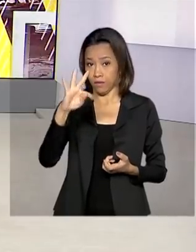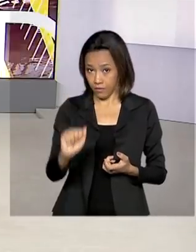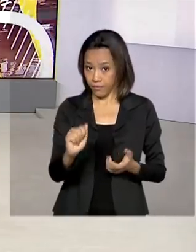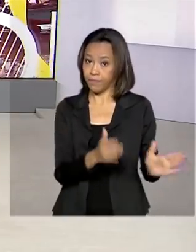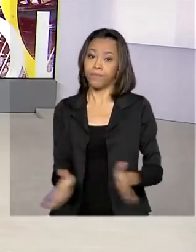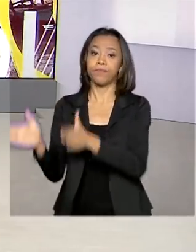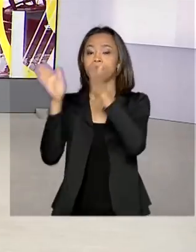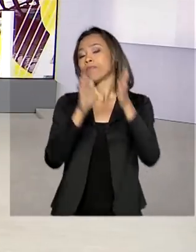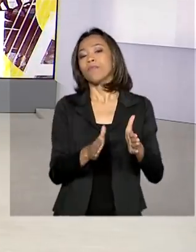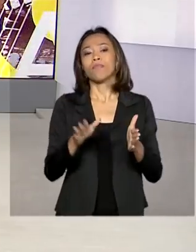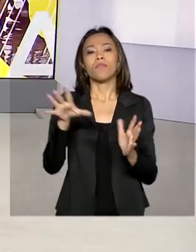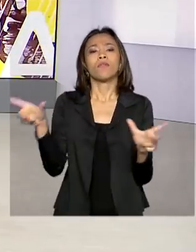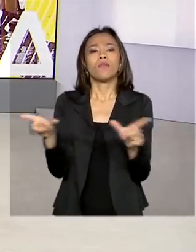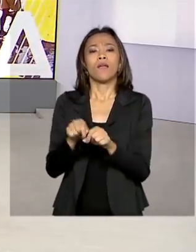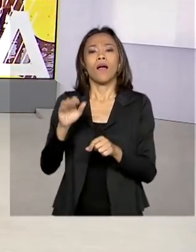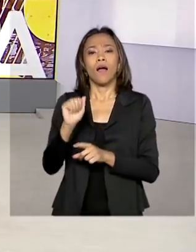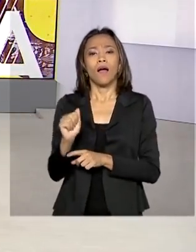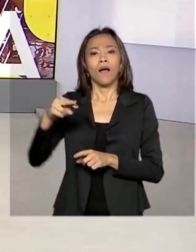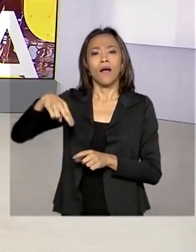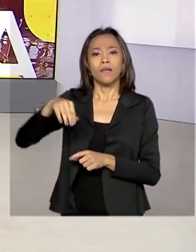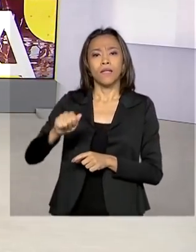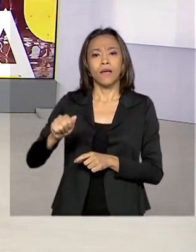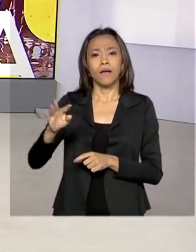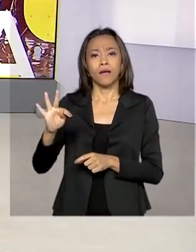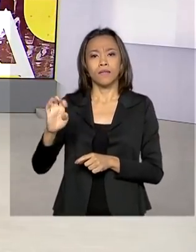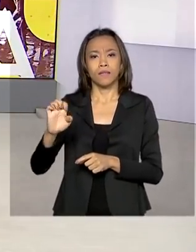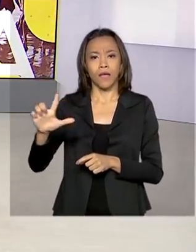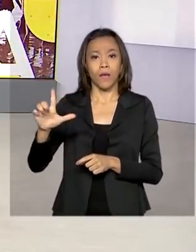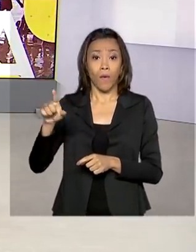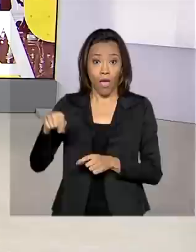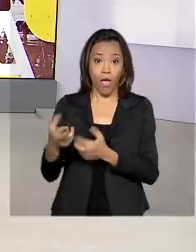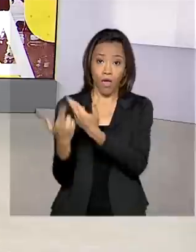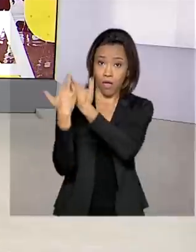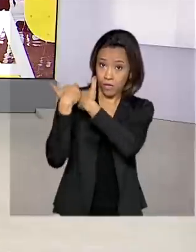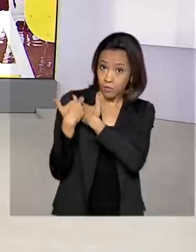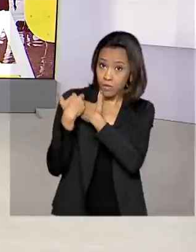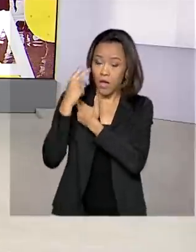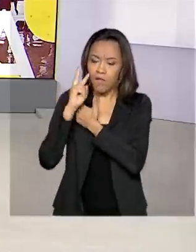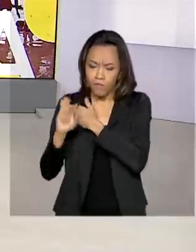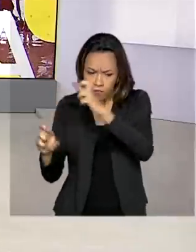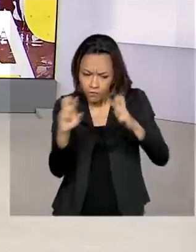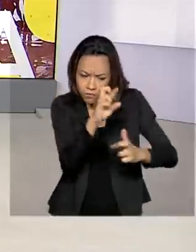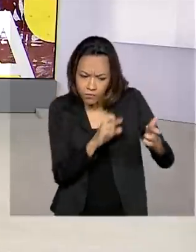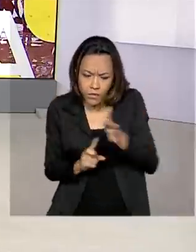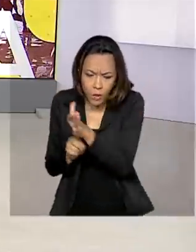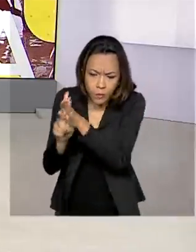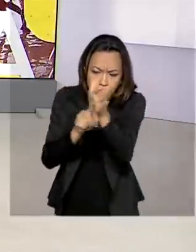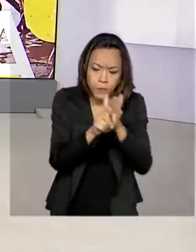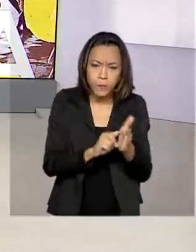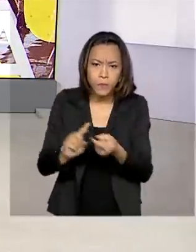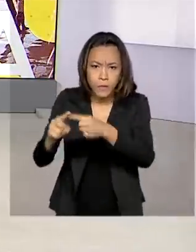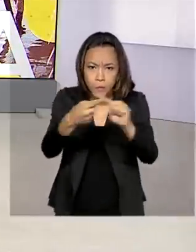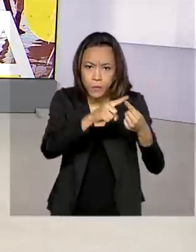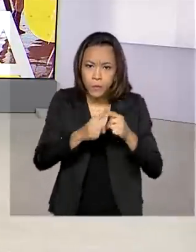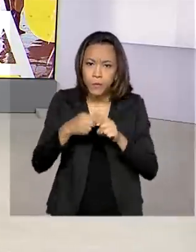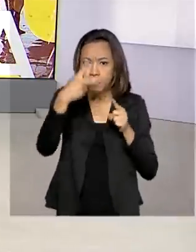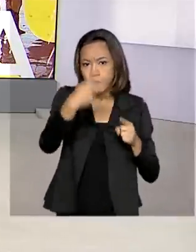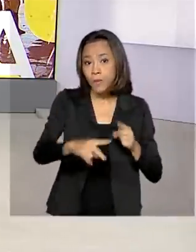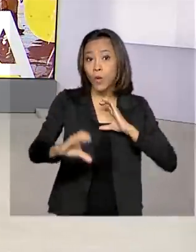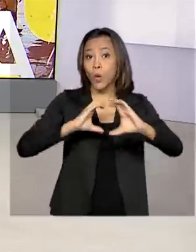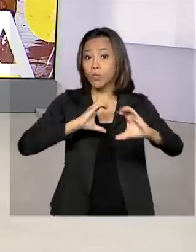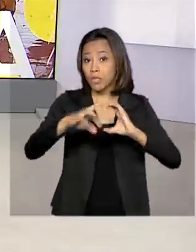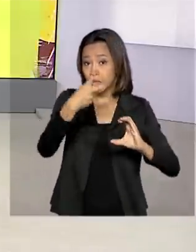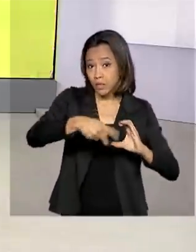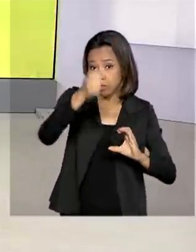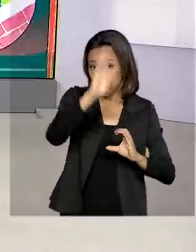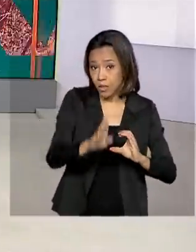Telecomunicações, a Anatel, é responsável por articular e fiscalizar o setor de telecomunicações no Brasil. Ela é responsável,